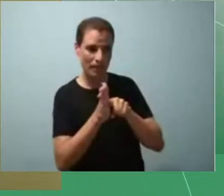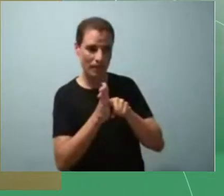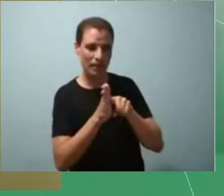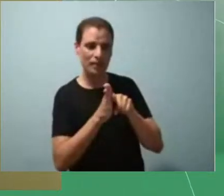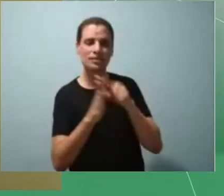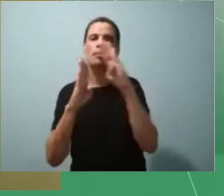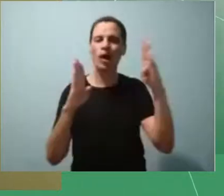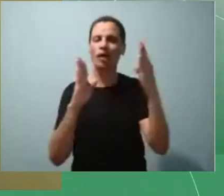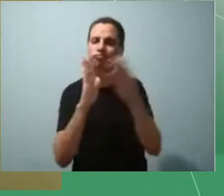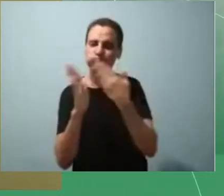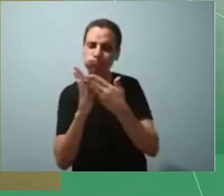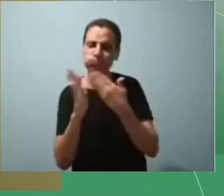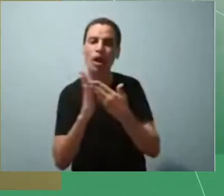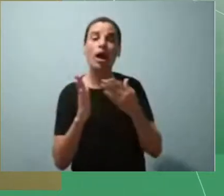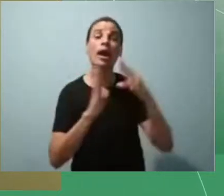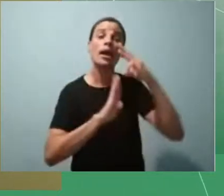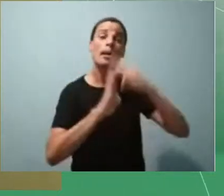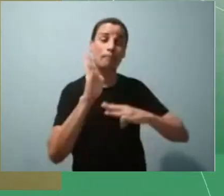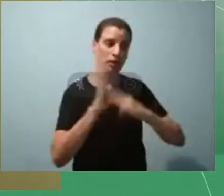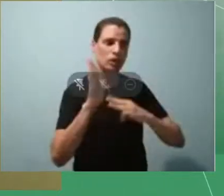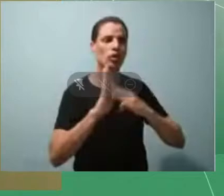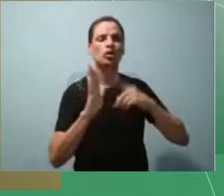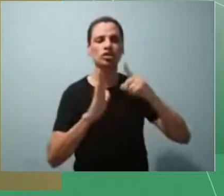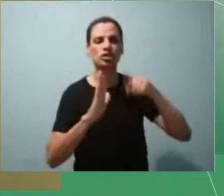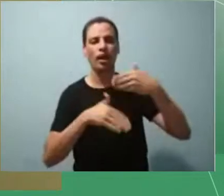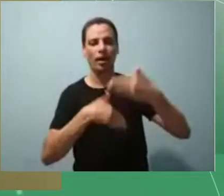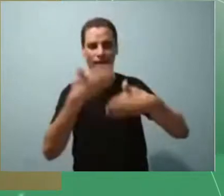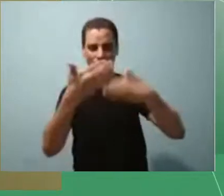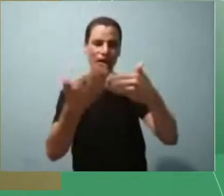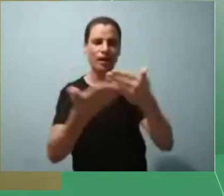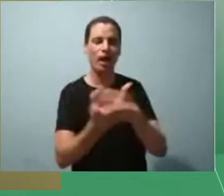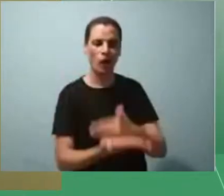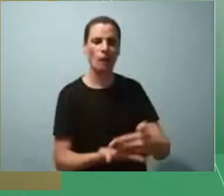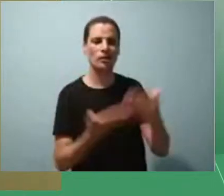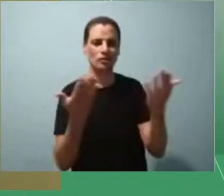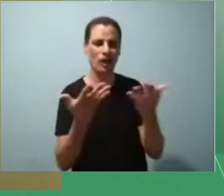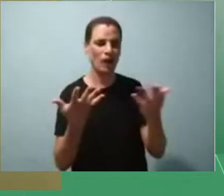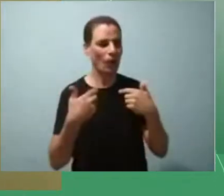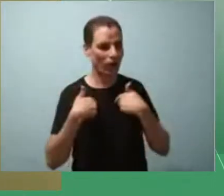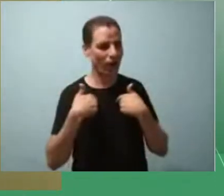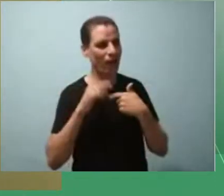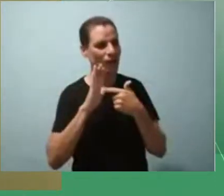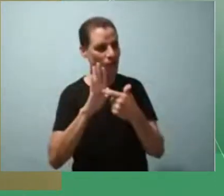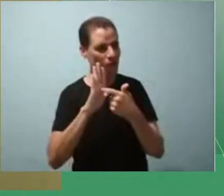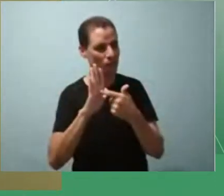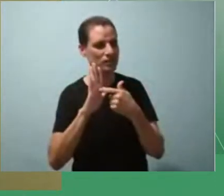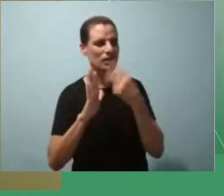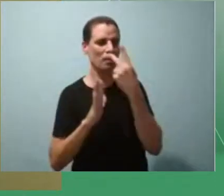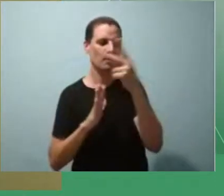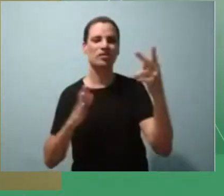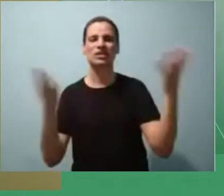metodologia começando a ser desenvolvida. E é isso que eu tenho para apresentar para vocês agora.